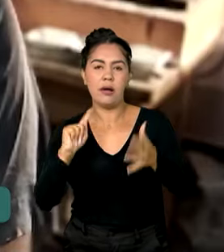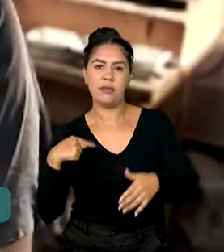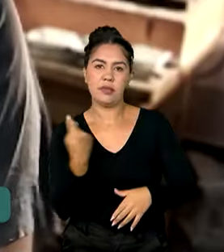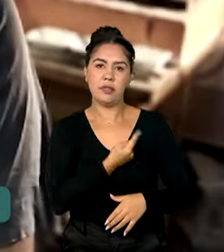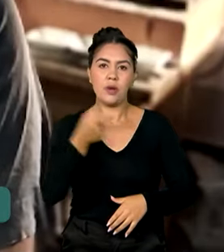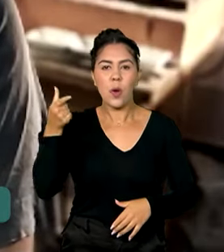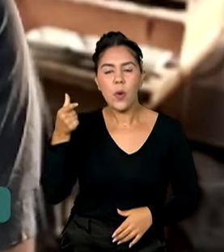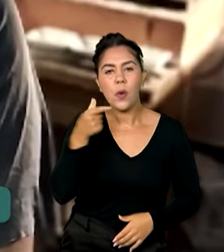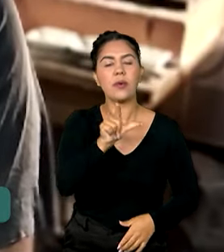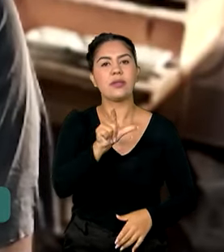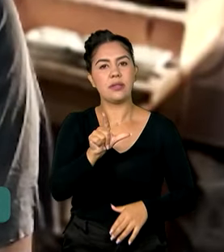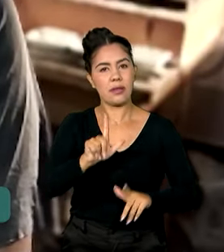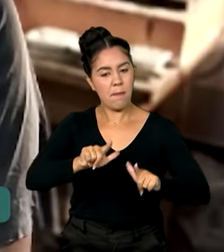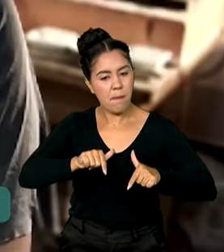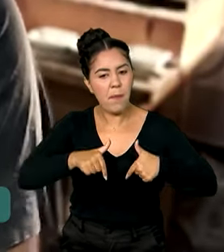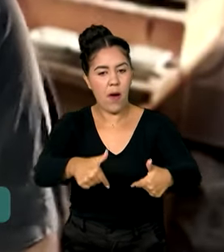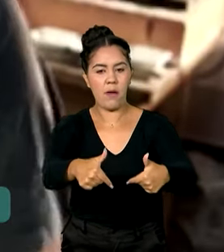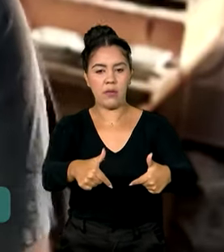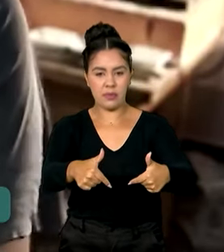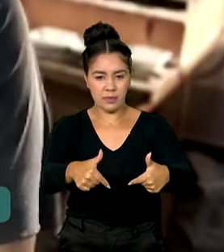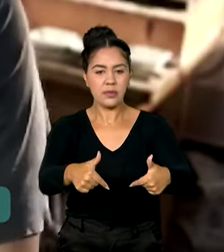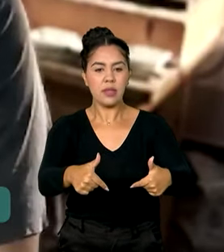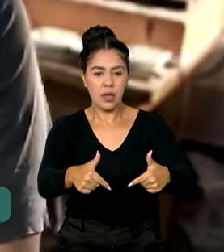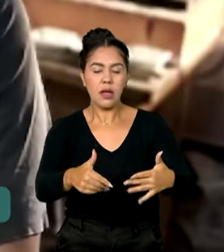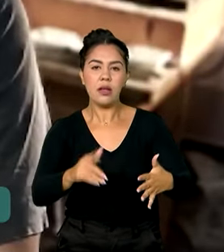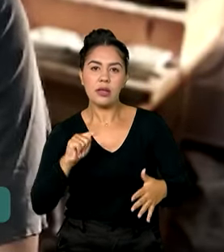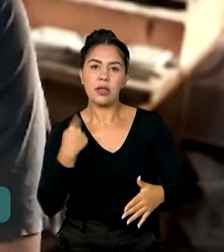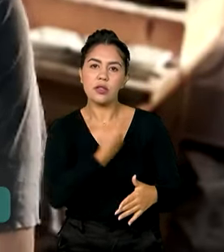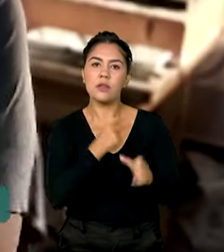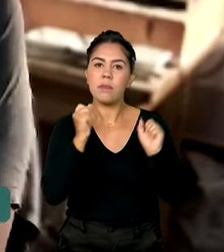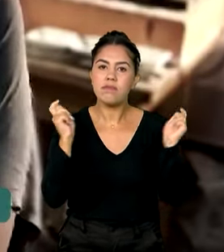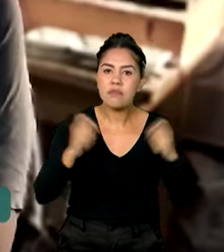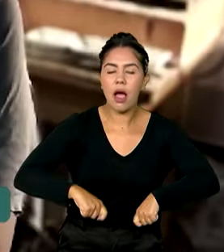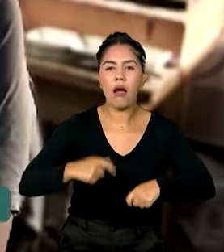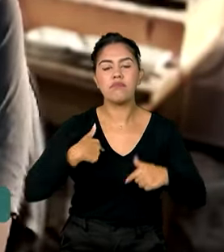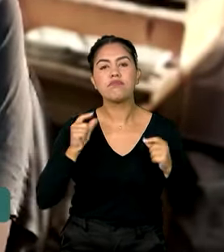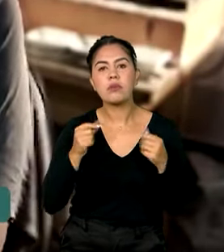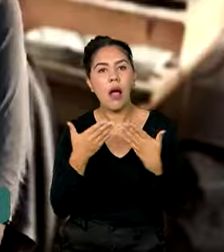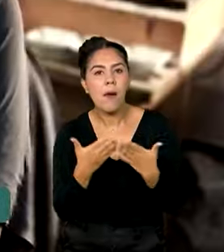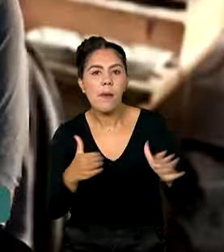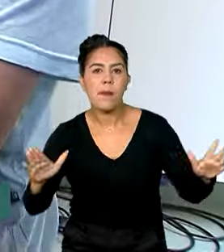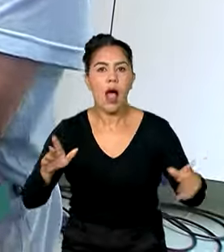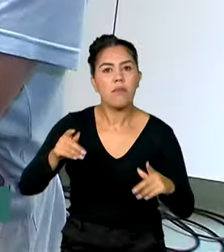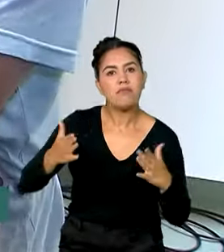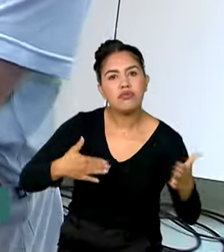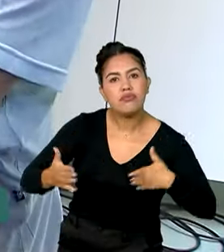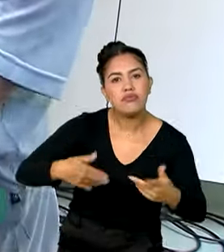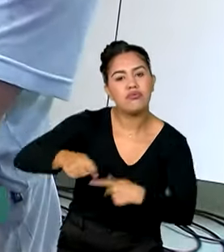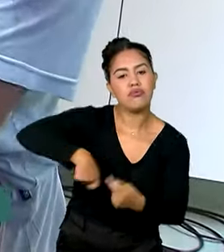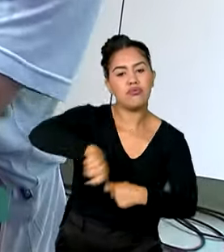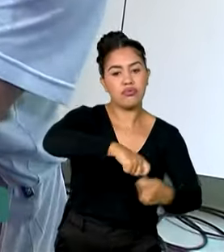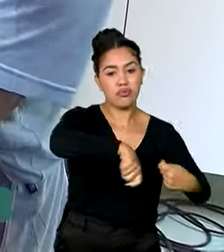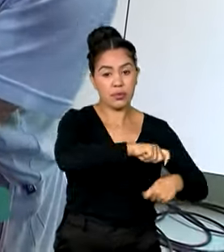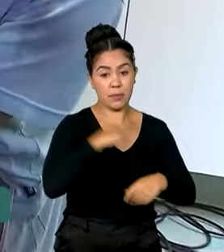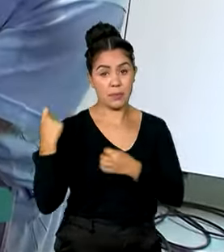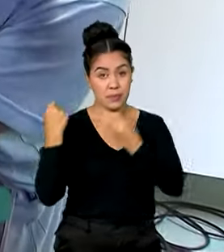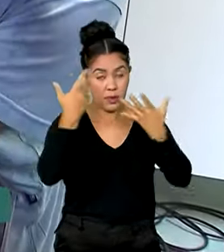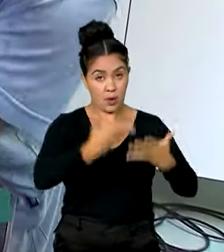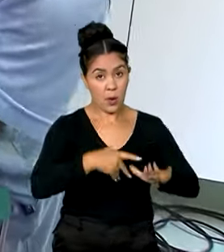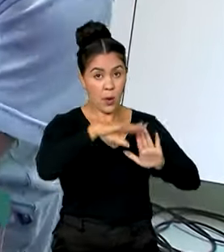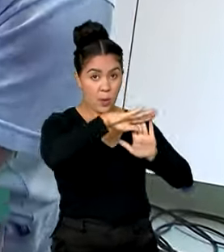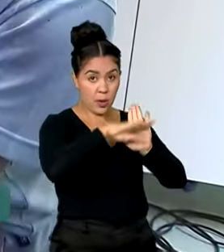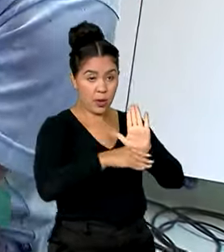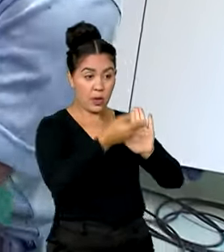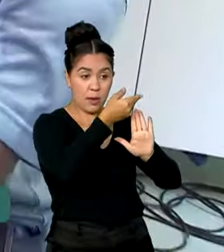à frente, que a gente possa ampliar o nosso negócio. O programa Acredita no